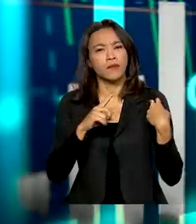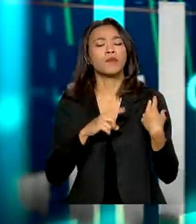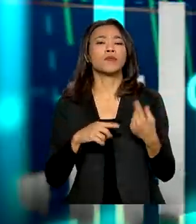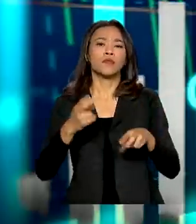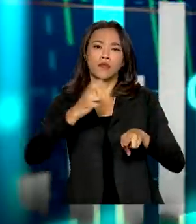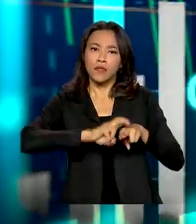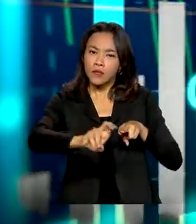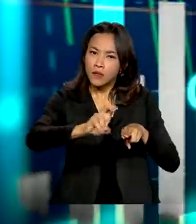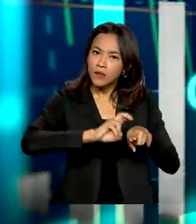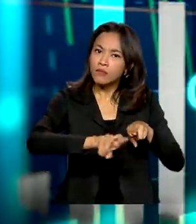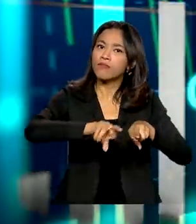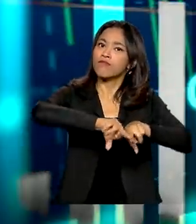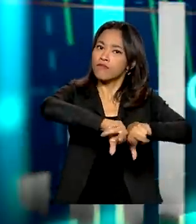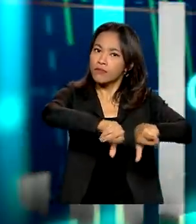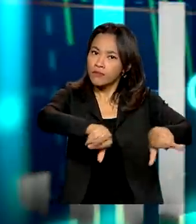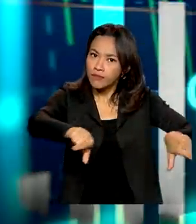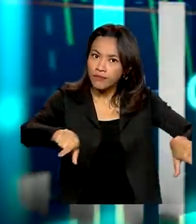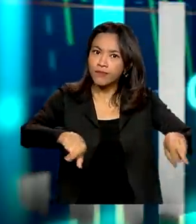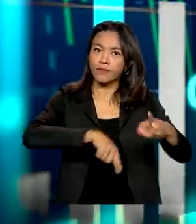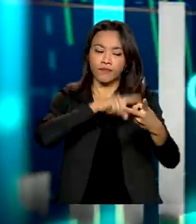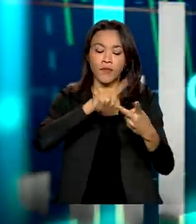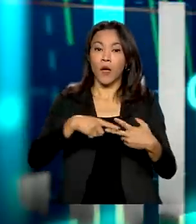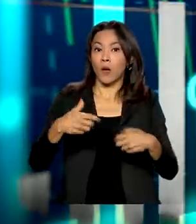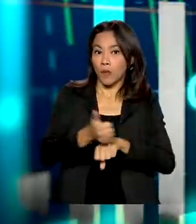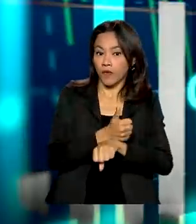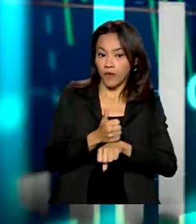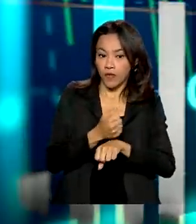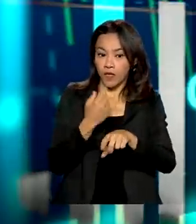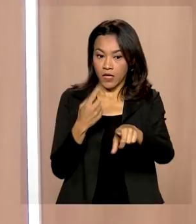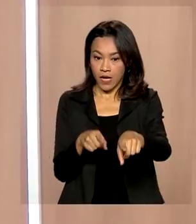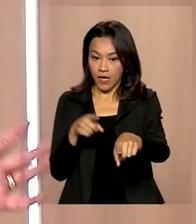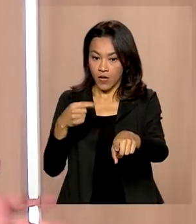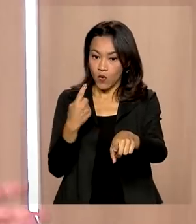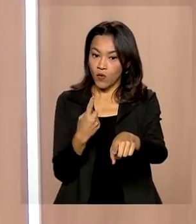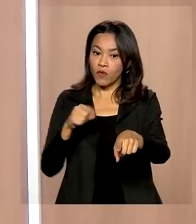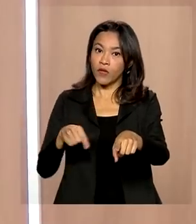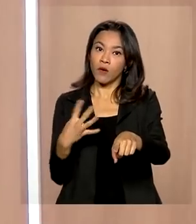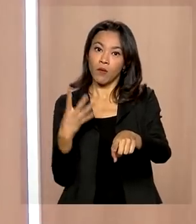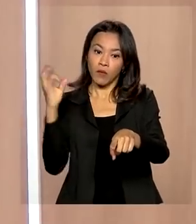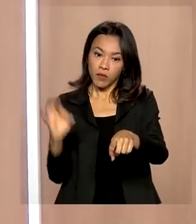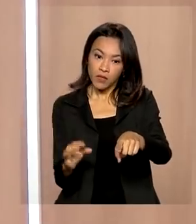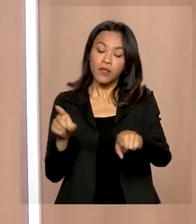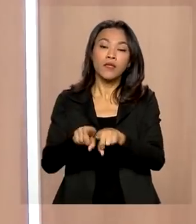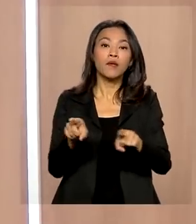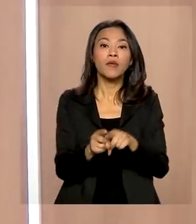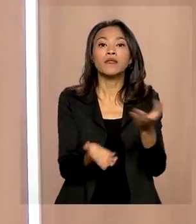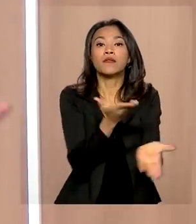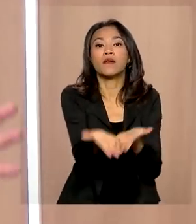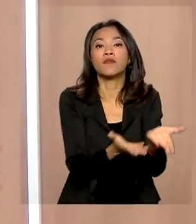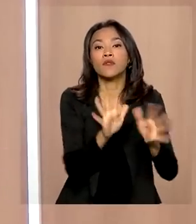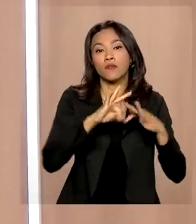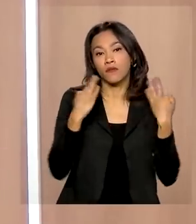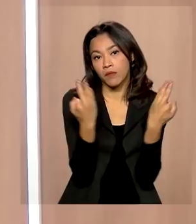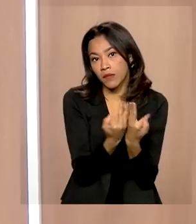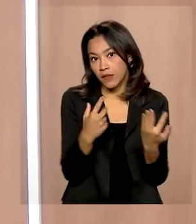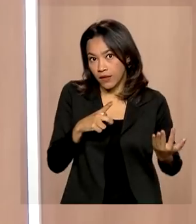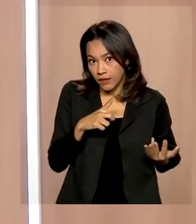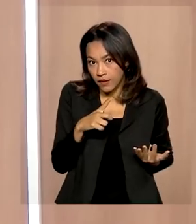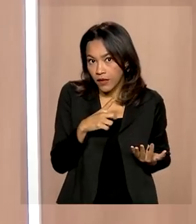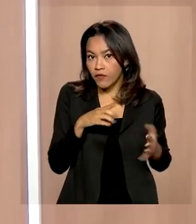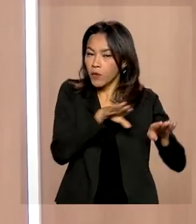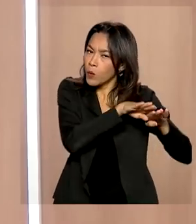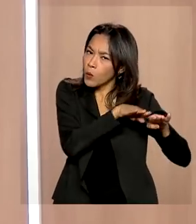crescimento de 2%, serviços profissionais com 1,4%, e os serviços prestados à família, que teve uma certa